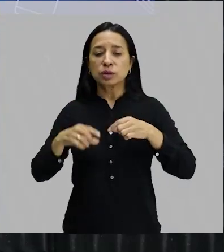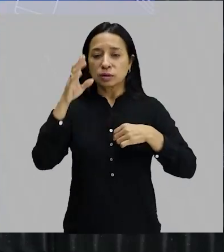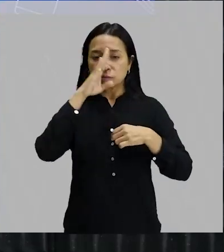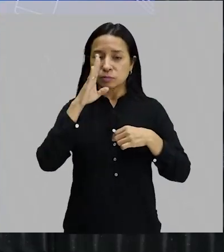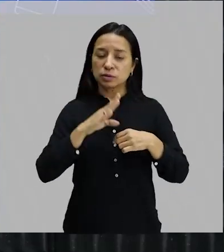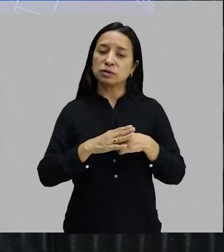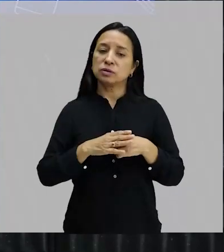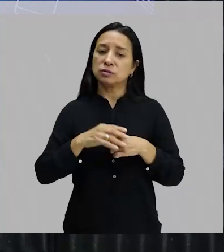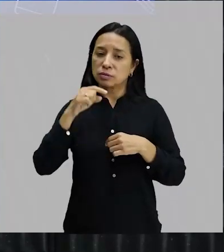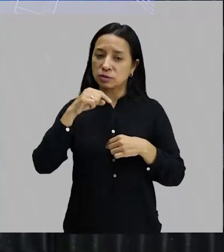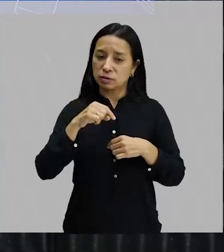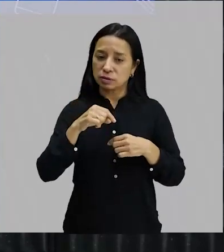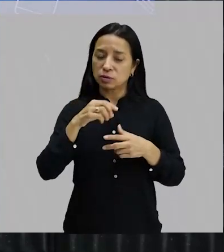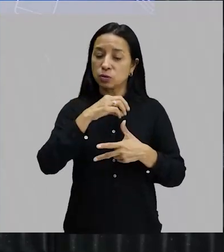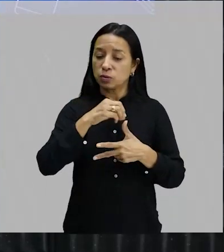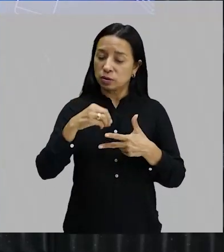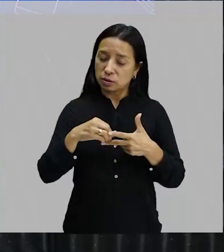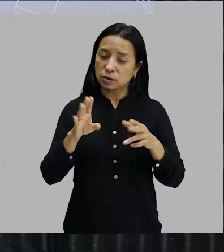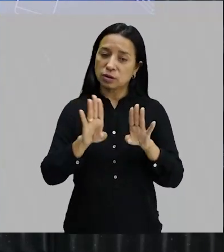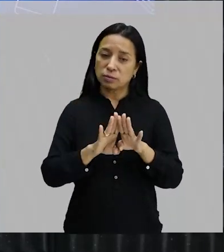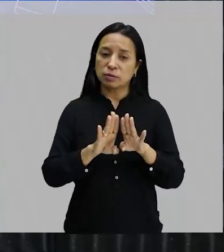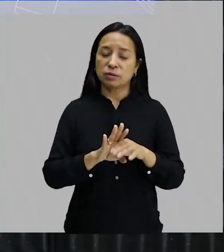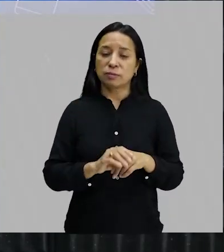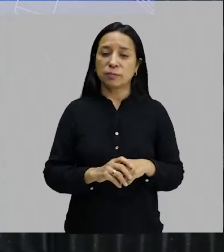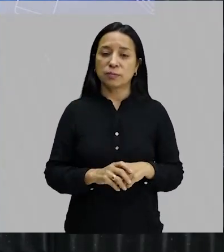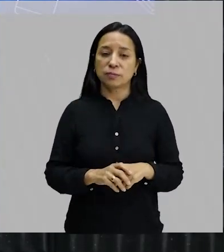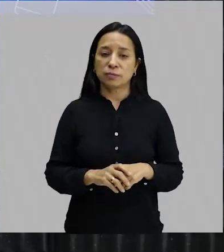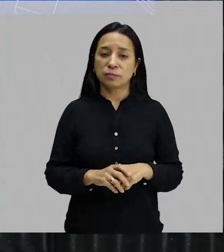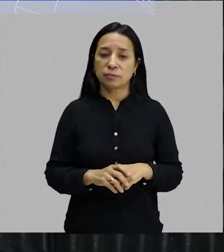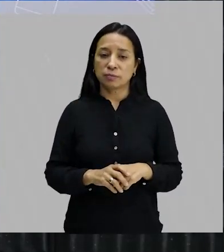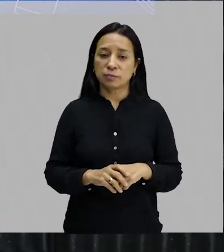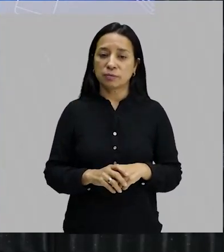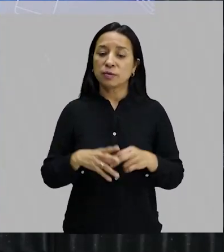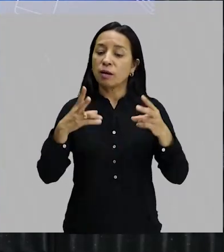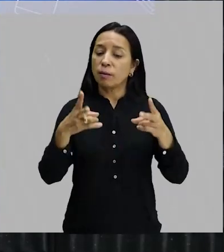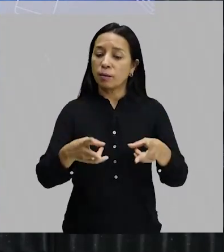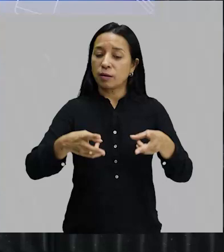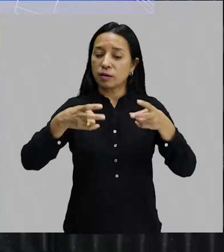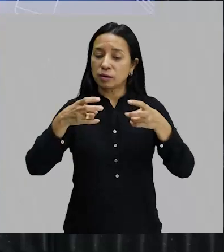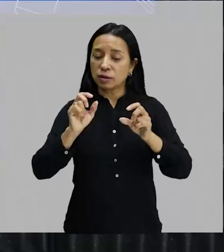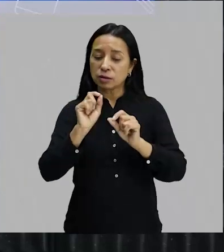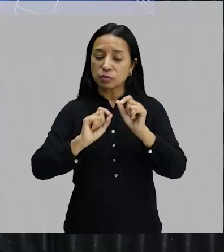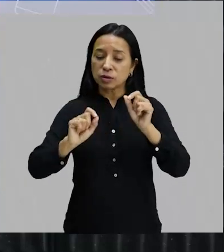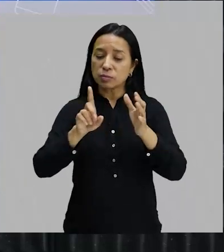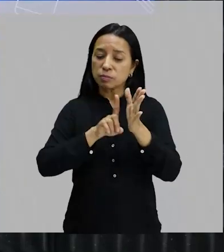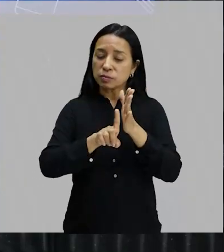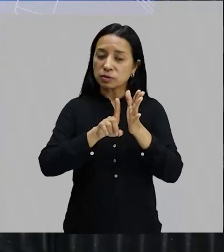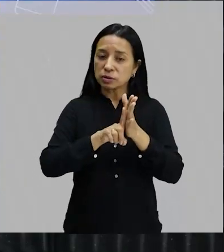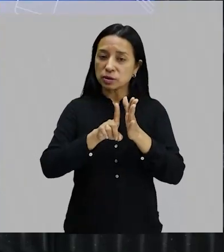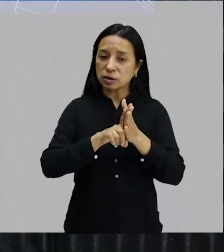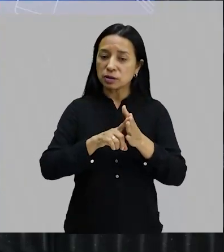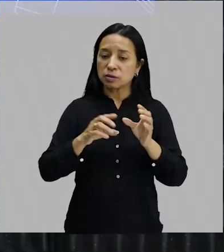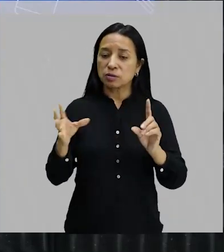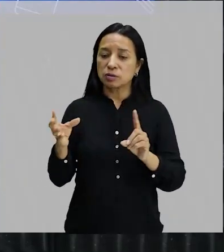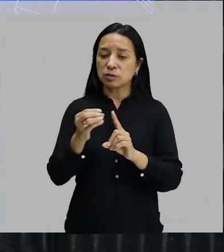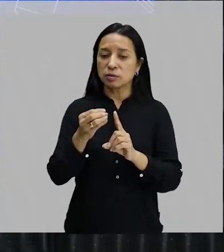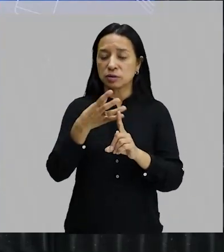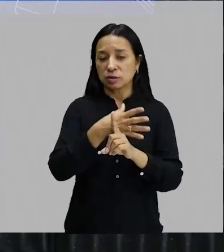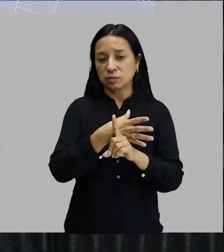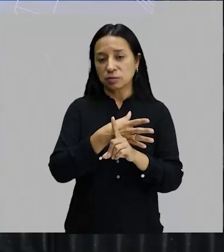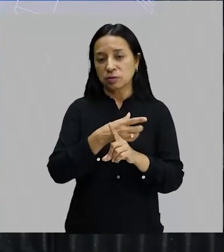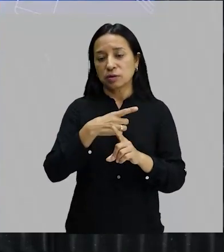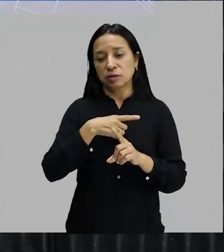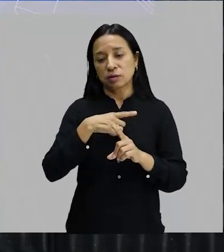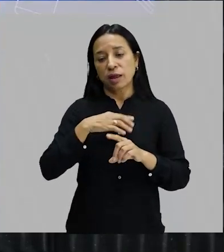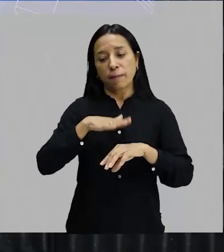inclusive o Enem. Por isso que eu estou dizendo para todos vocês, atentem, que vocês puderem pesquisar mais sobre Semana de Arte Moderna, ter